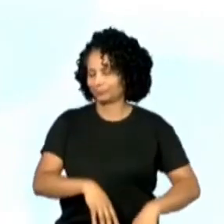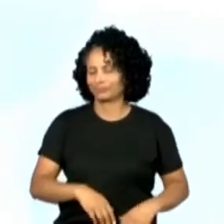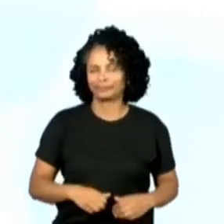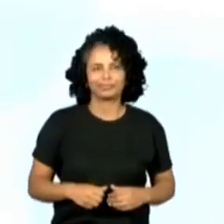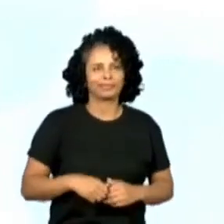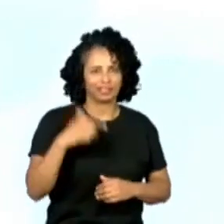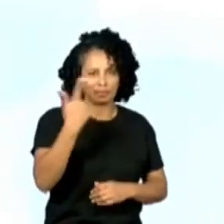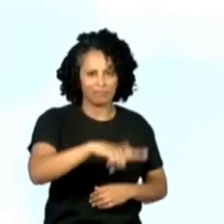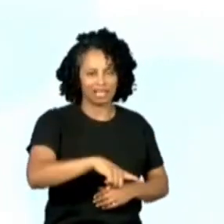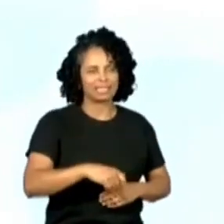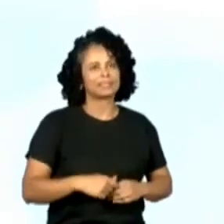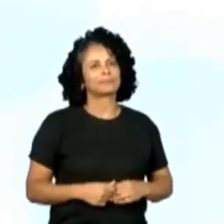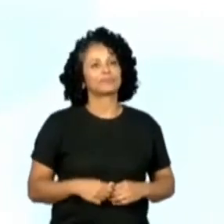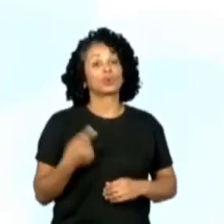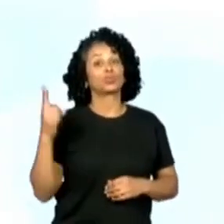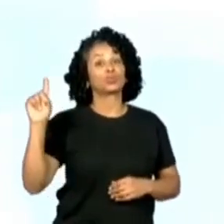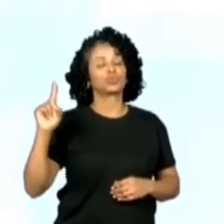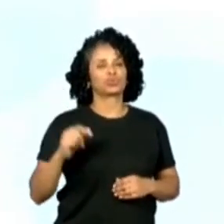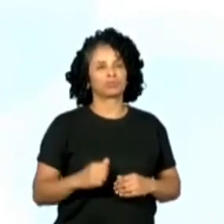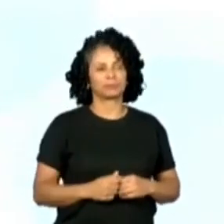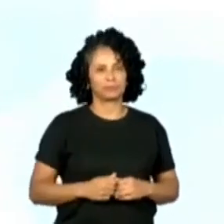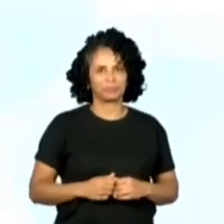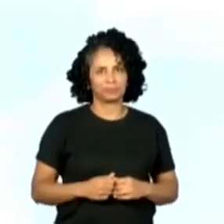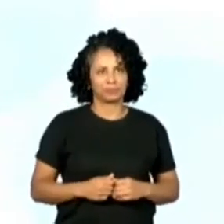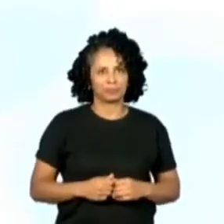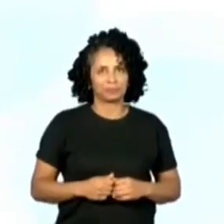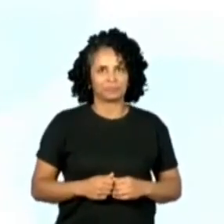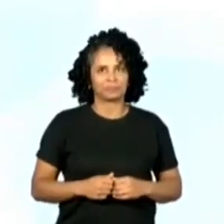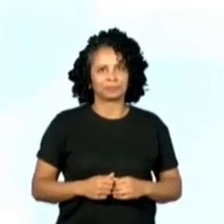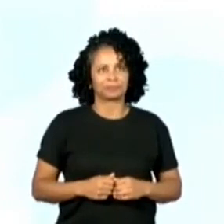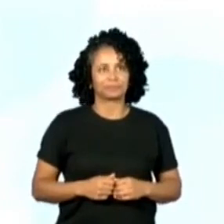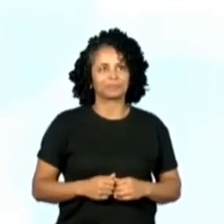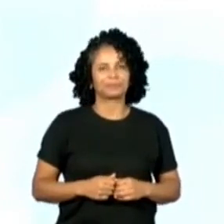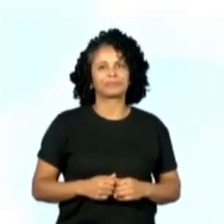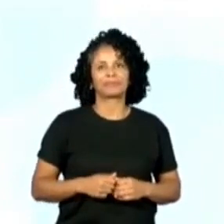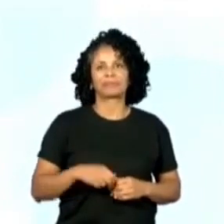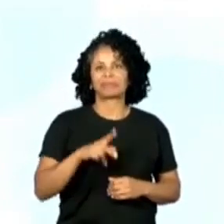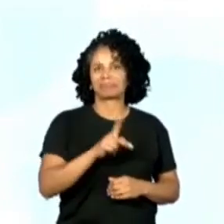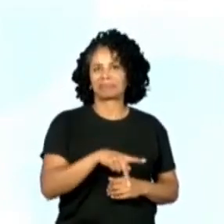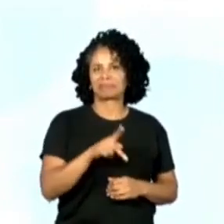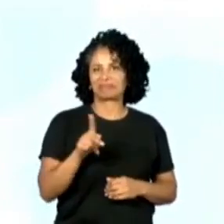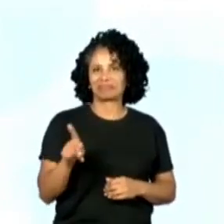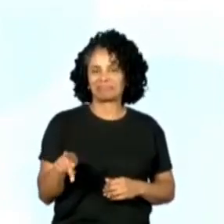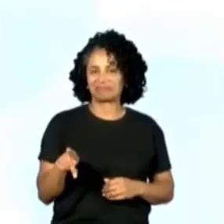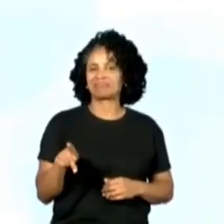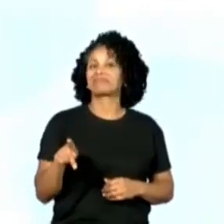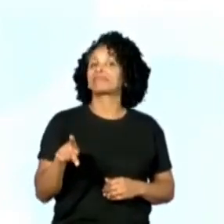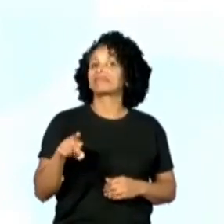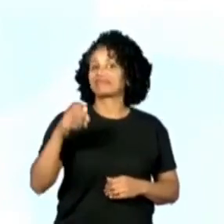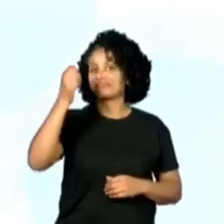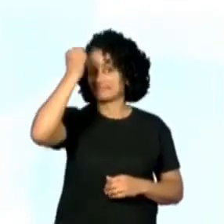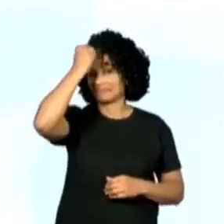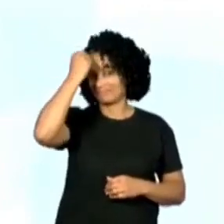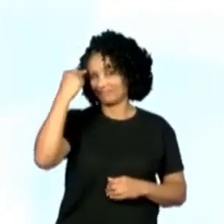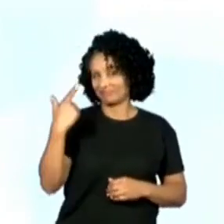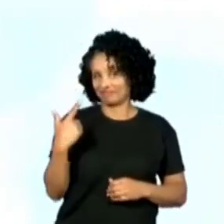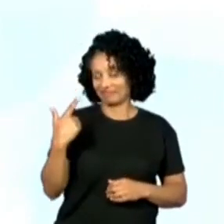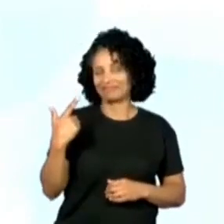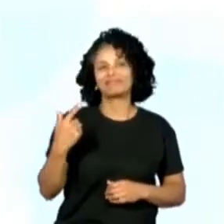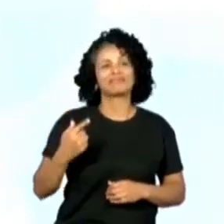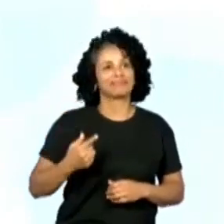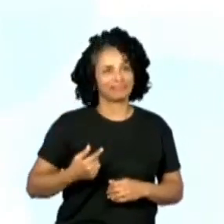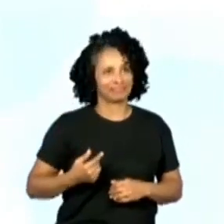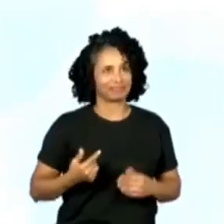Vamos para mais uma? Eu acho que é a última, tá? A última? Isso. Ah, professora Ana Lu. Professora Ana Lu. Vamos lá.